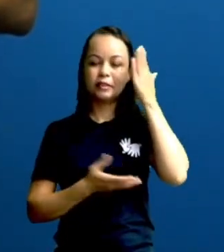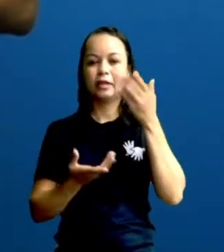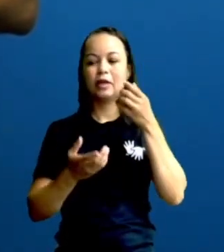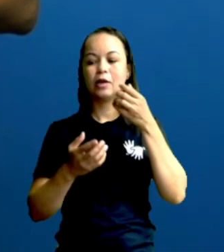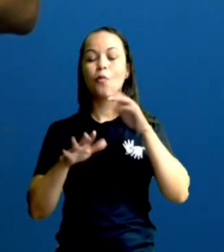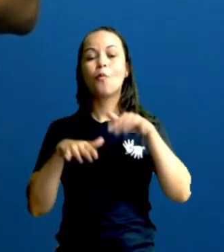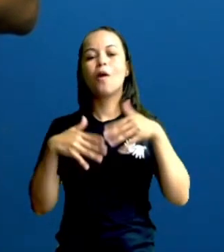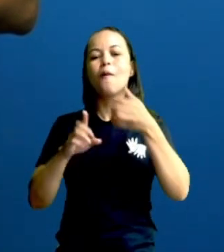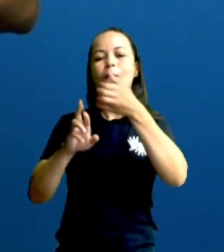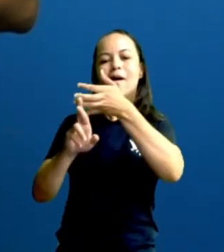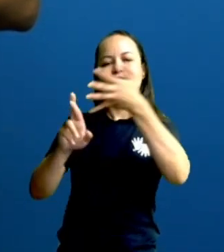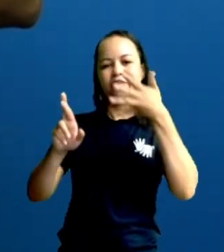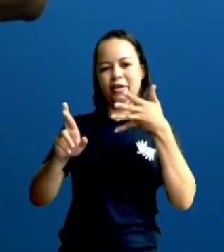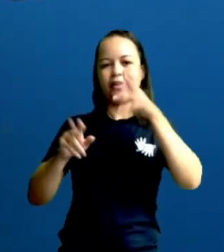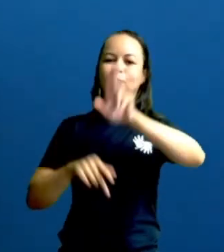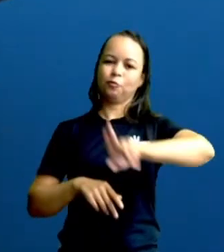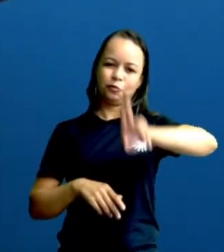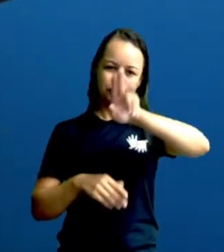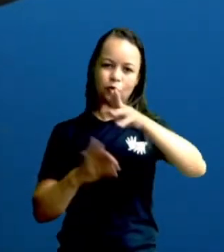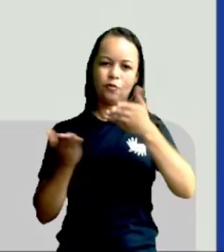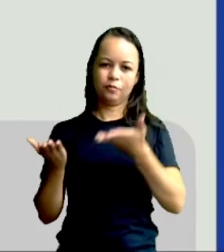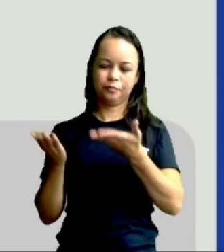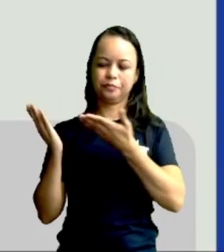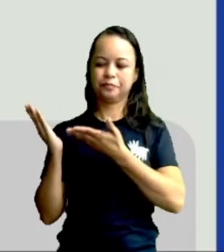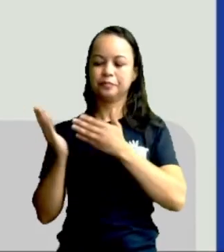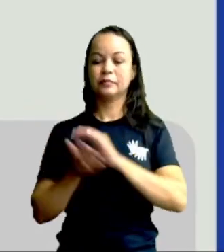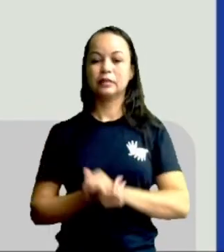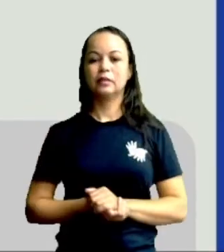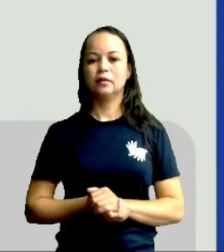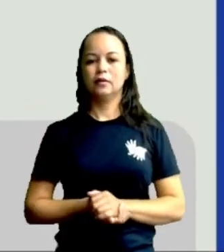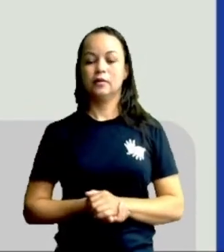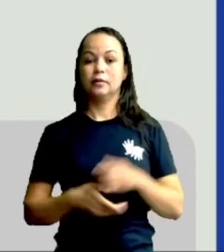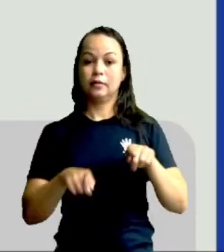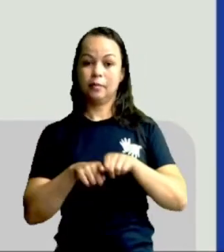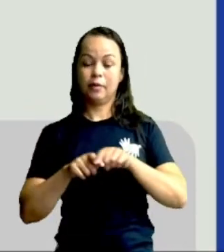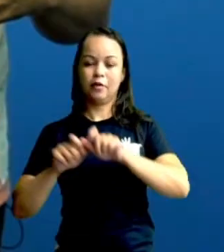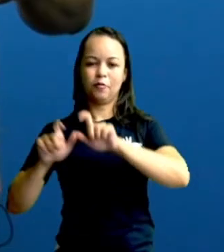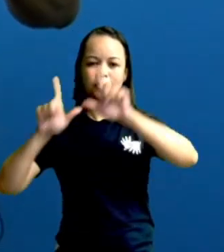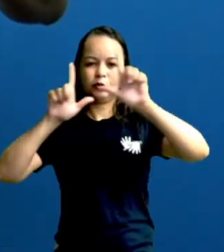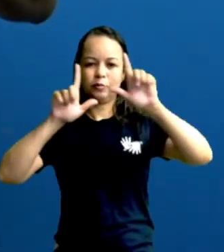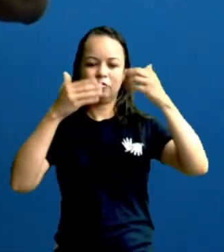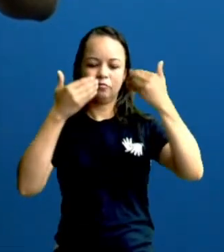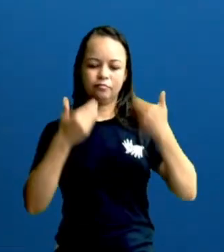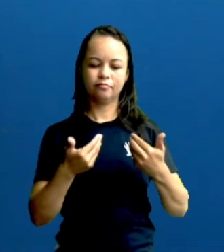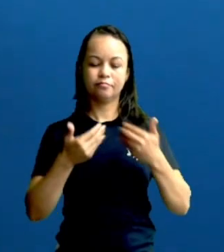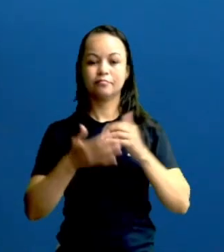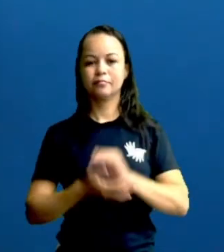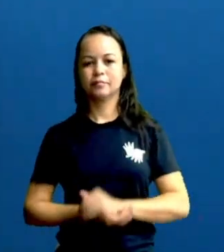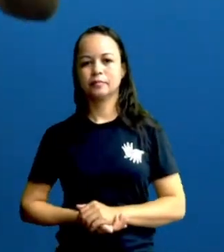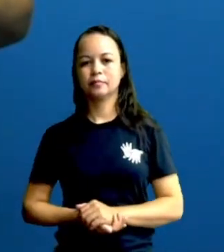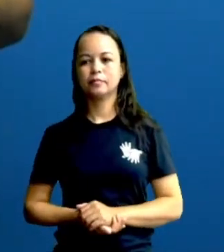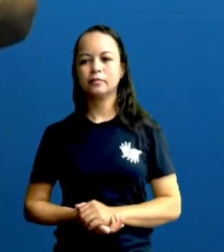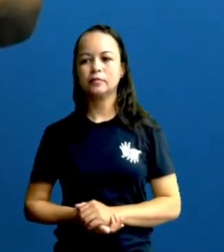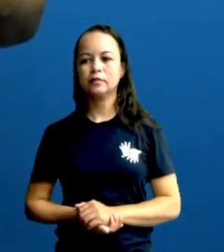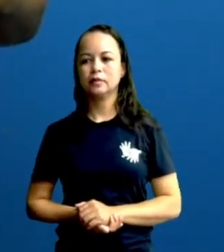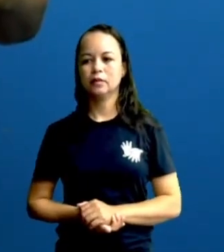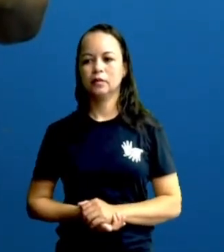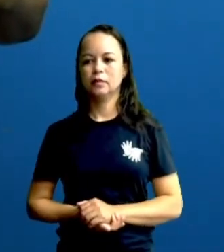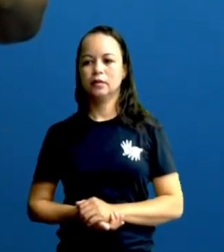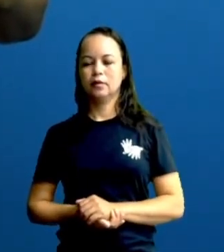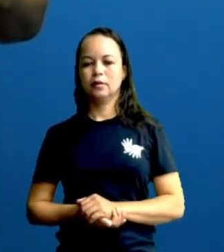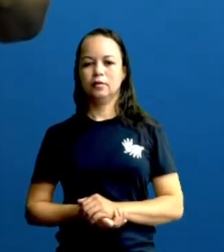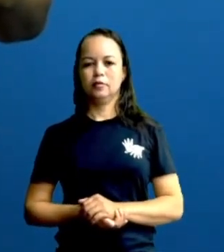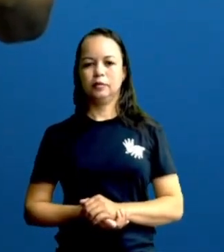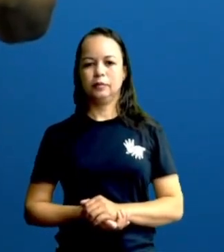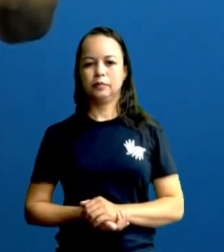referências que a gente utilizou. Por favor, produção, eu já vou pedir para a produção voltar aqui comigo e ir para o nosso próximo slide